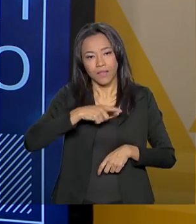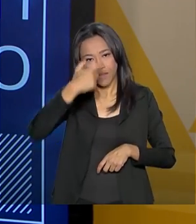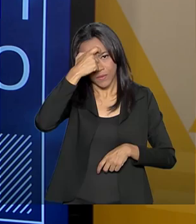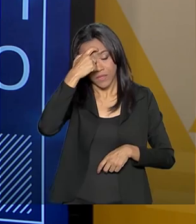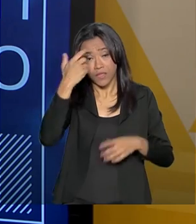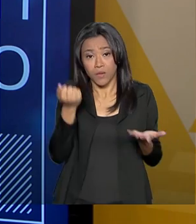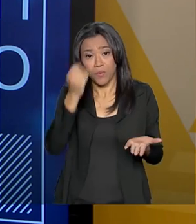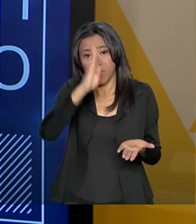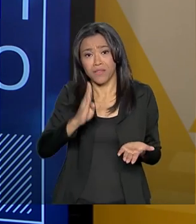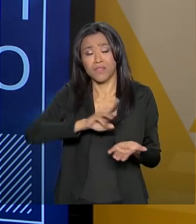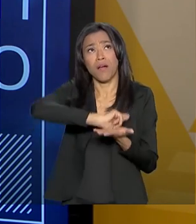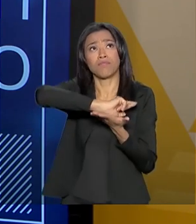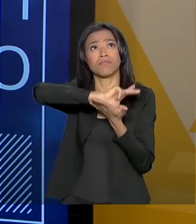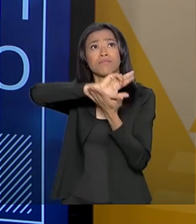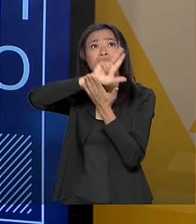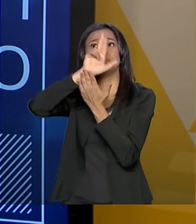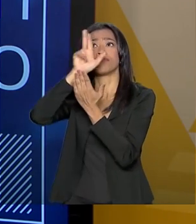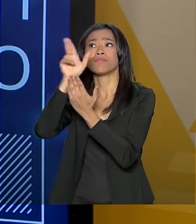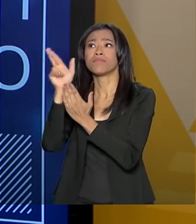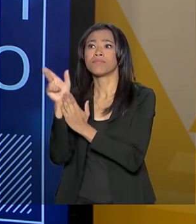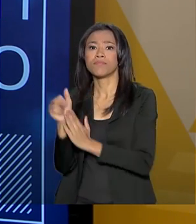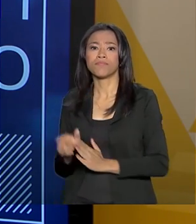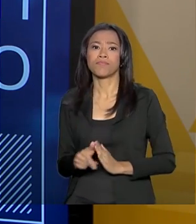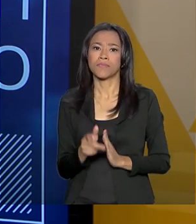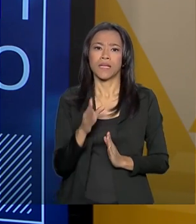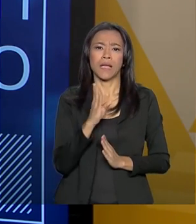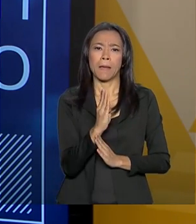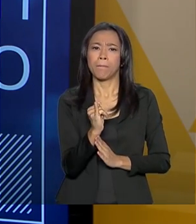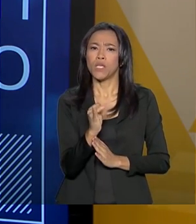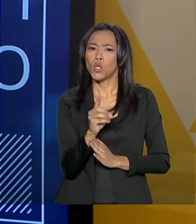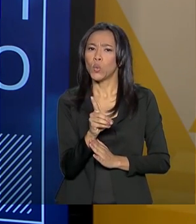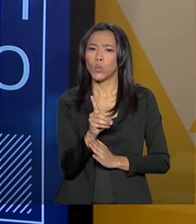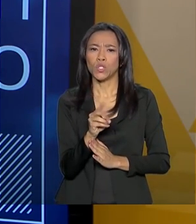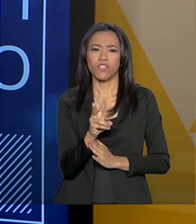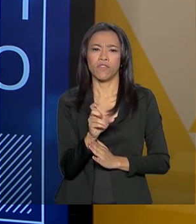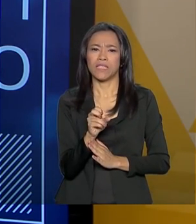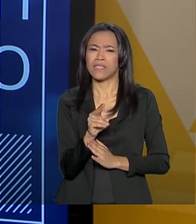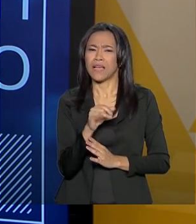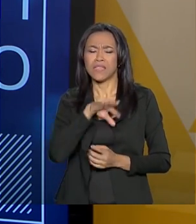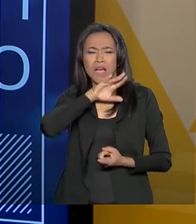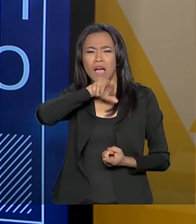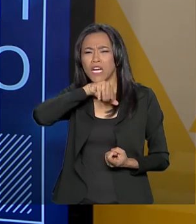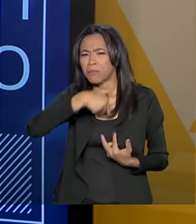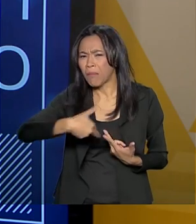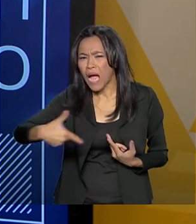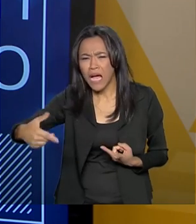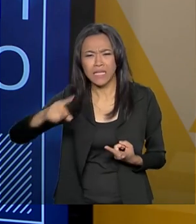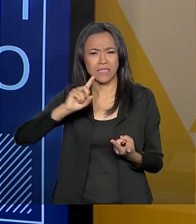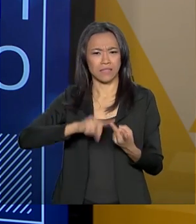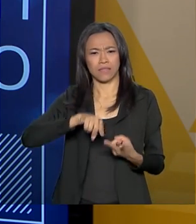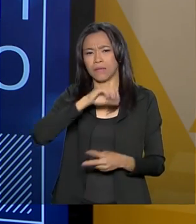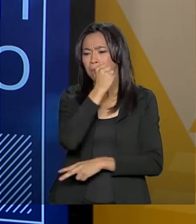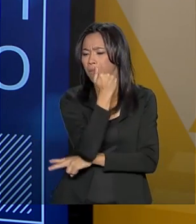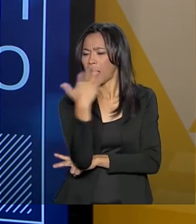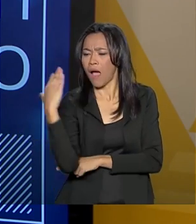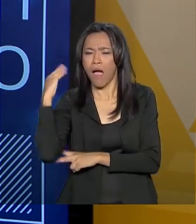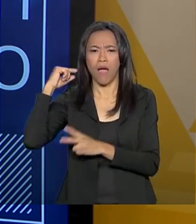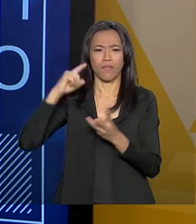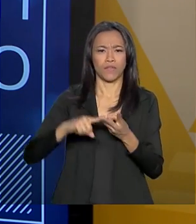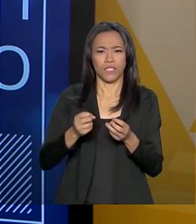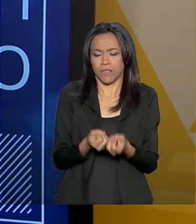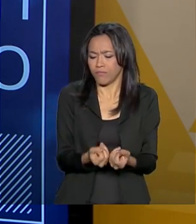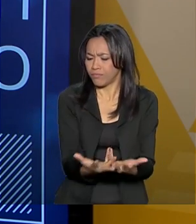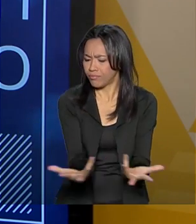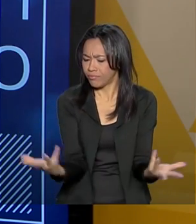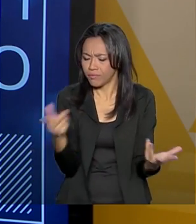diverso. A nossa biodiversidade, o número de plantas, de animais, de micro-organismos que o Brasil tem. E a